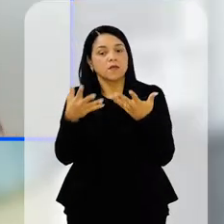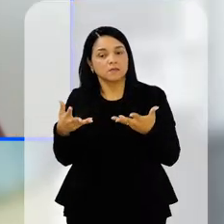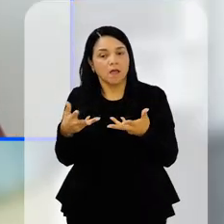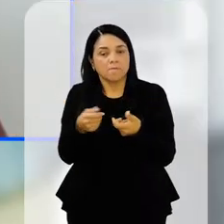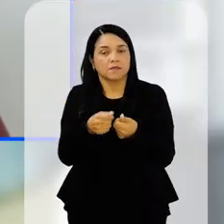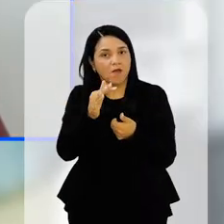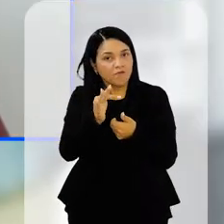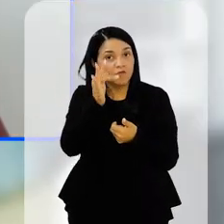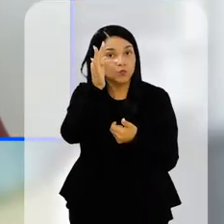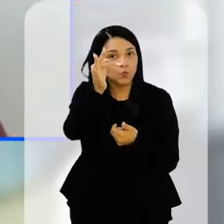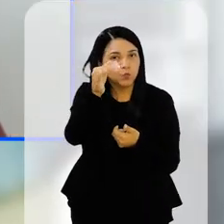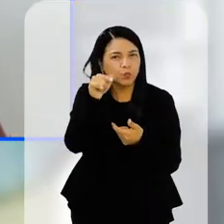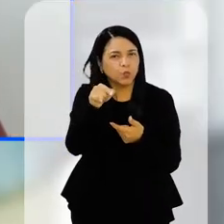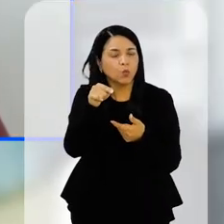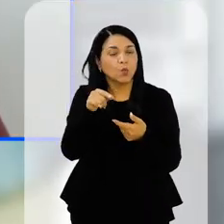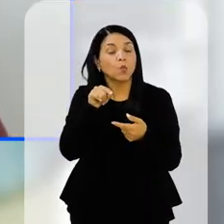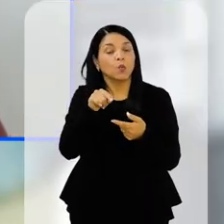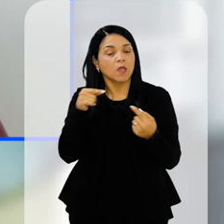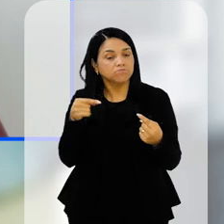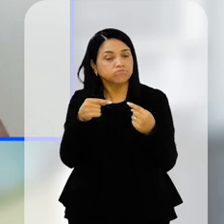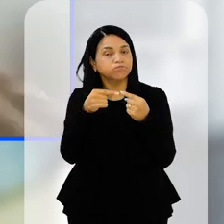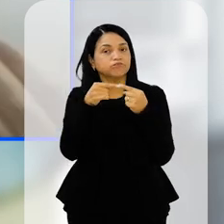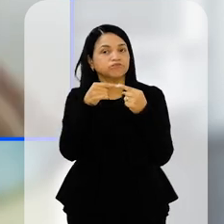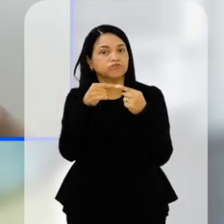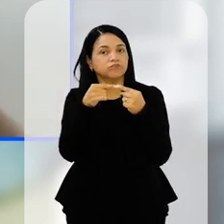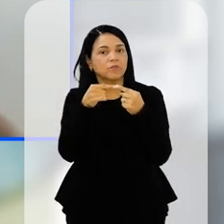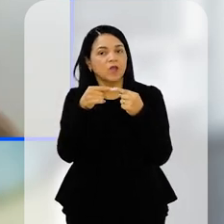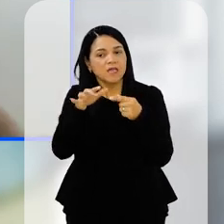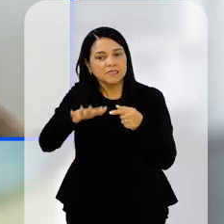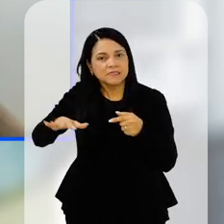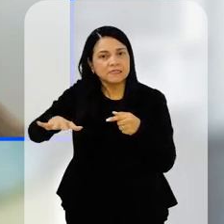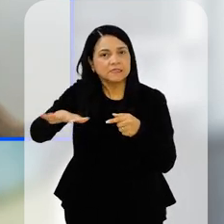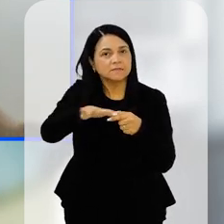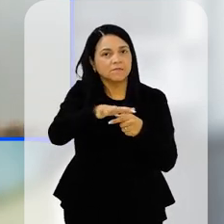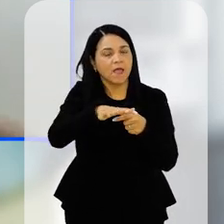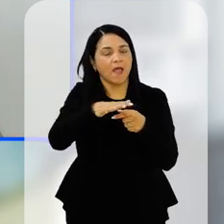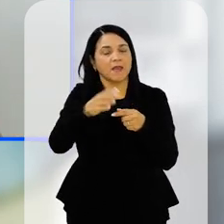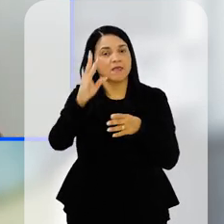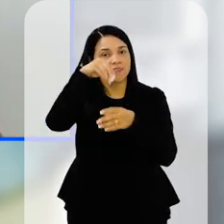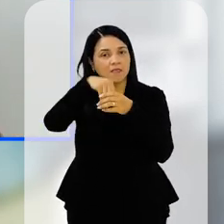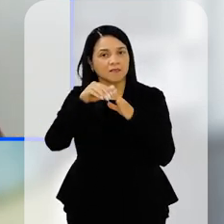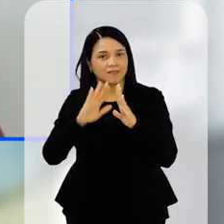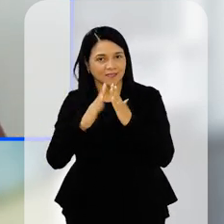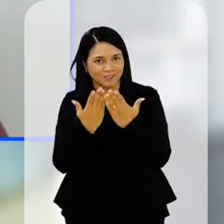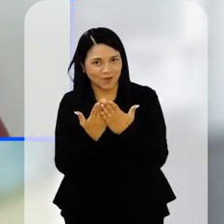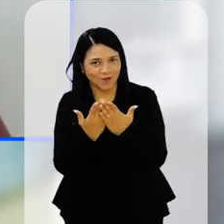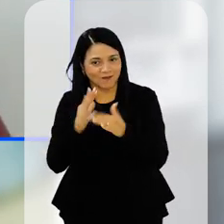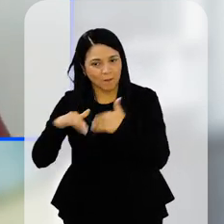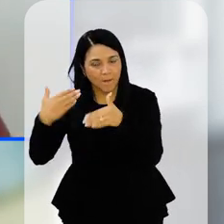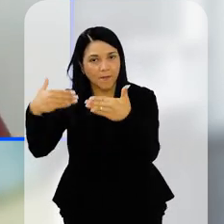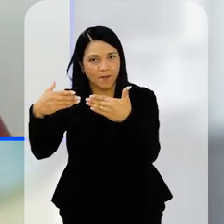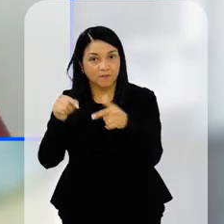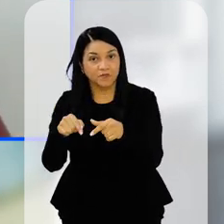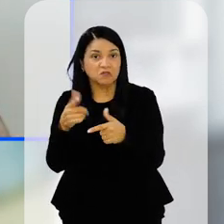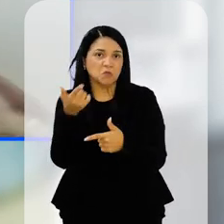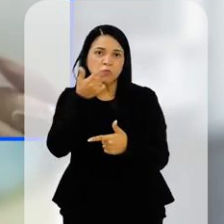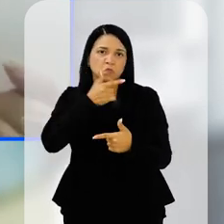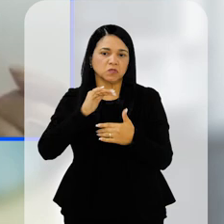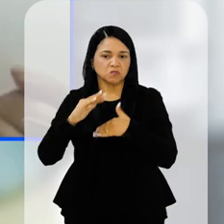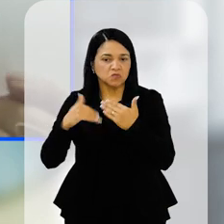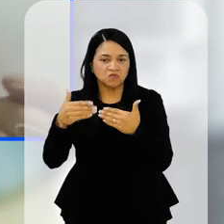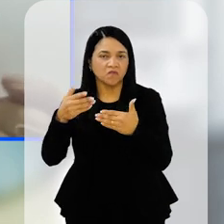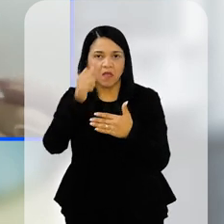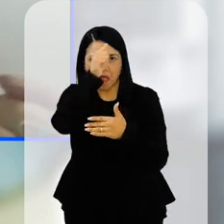futuro. O que é que isso tem a ver com o desempenho em outras áreas na escola? Porque se eu não consigo, se eu não me